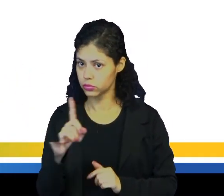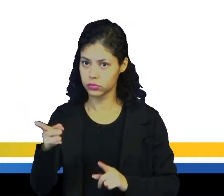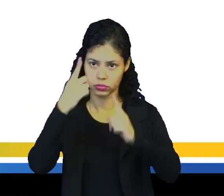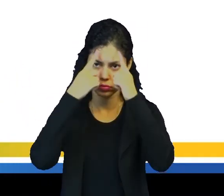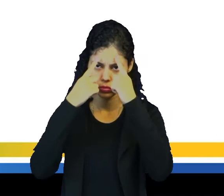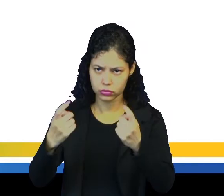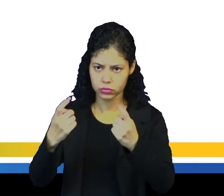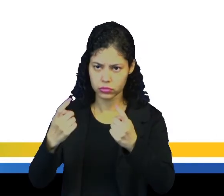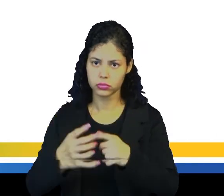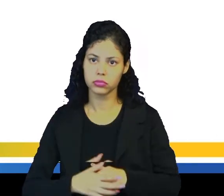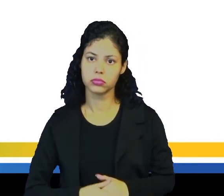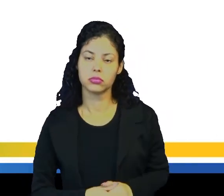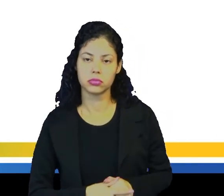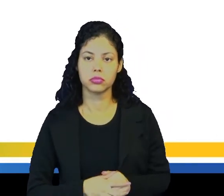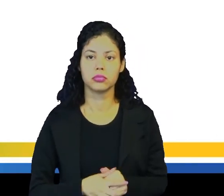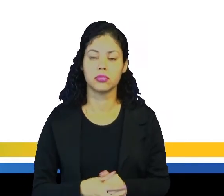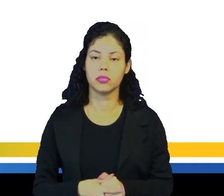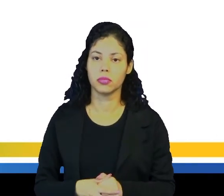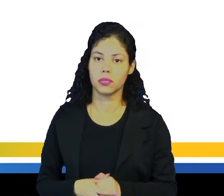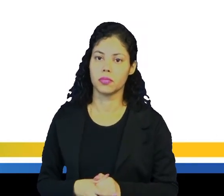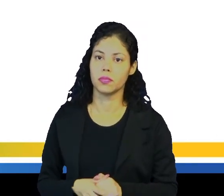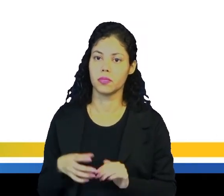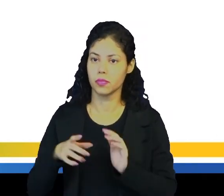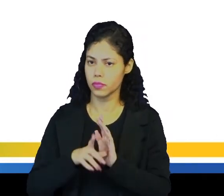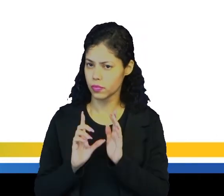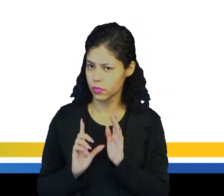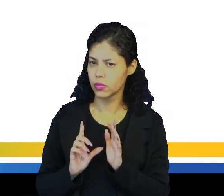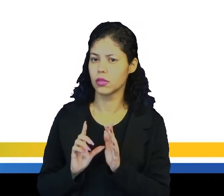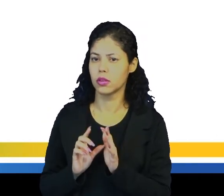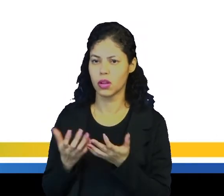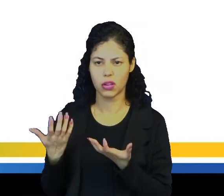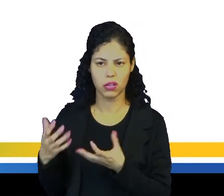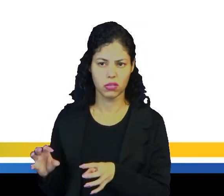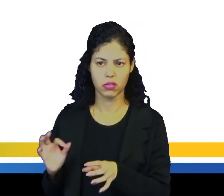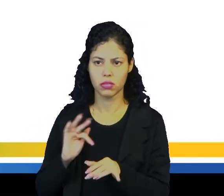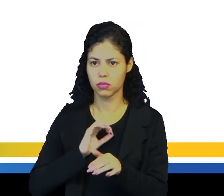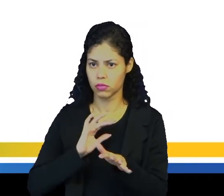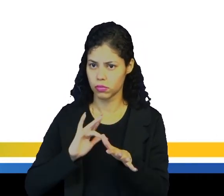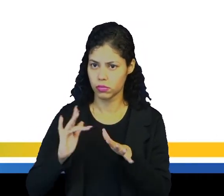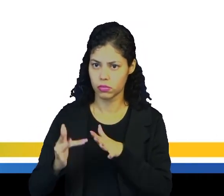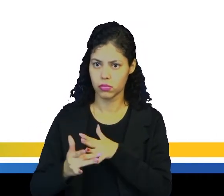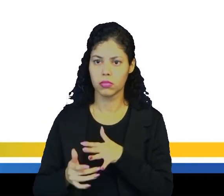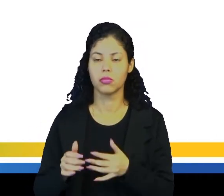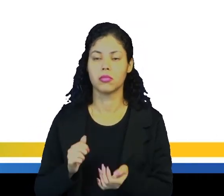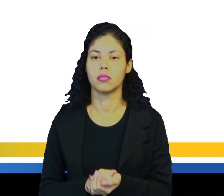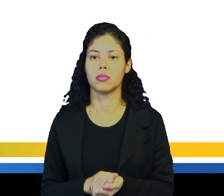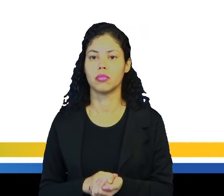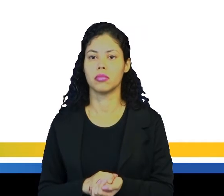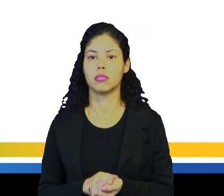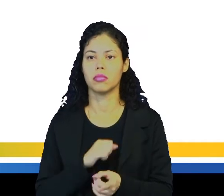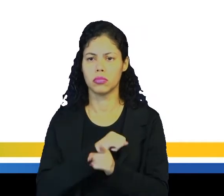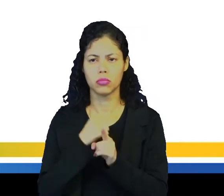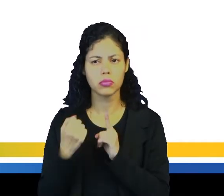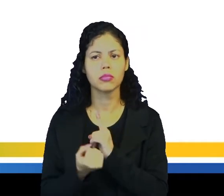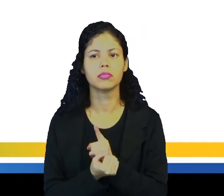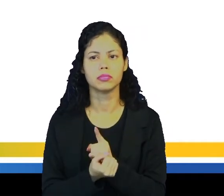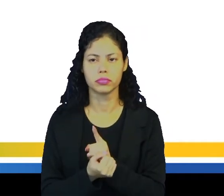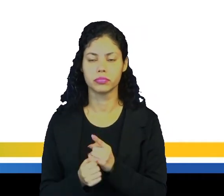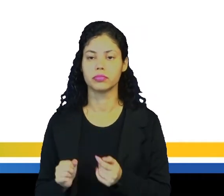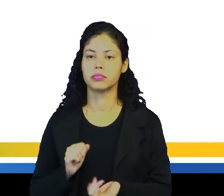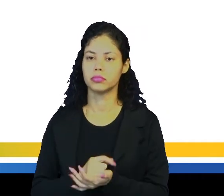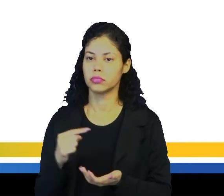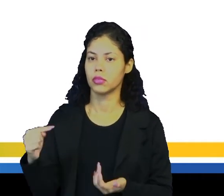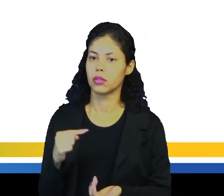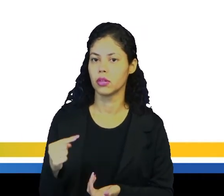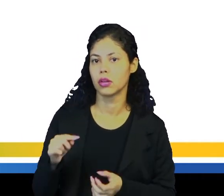violento. E antisocial, no caso antisocial, ok? Nós iremos utilizar aí o hífen na